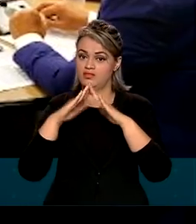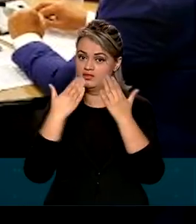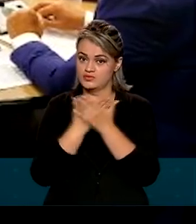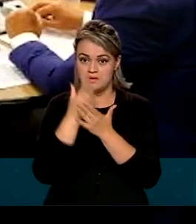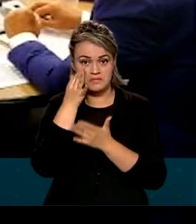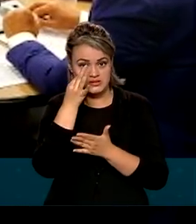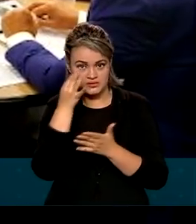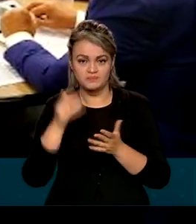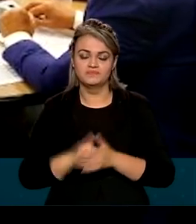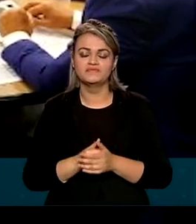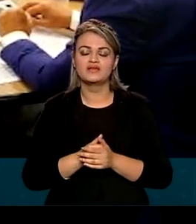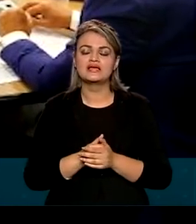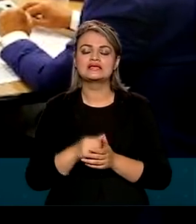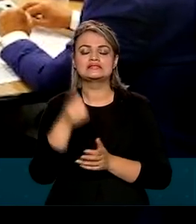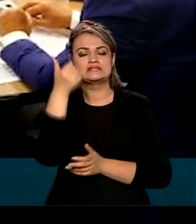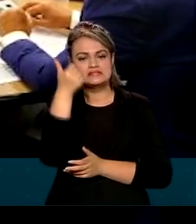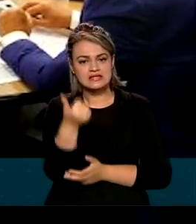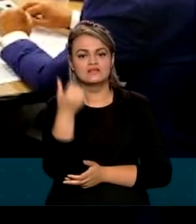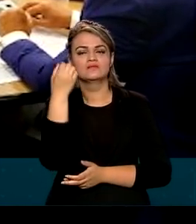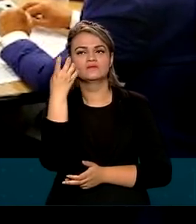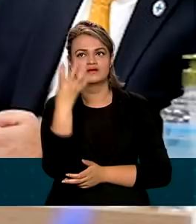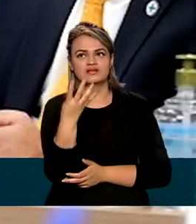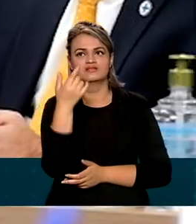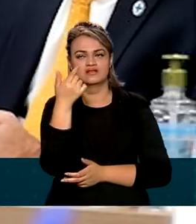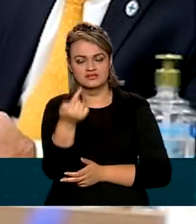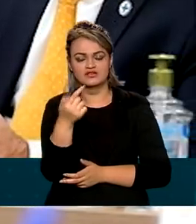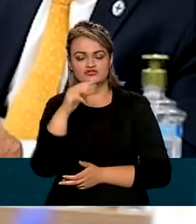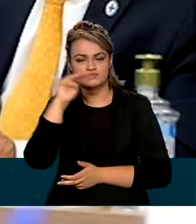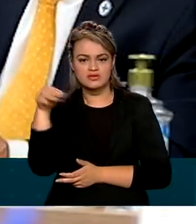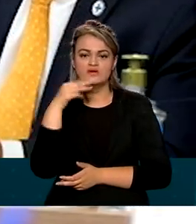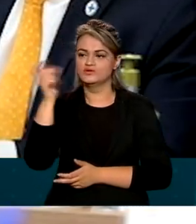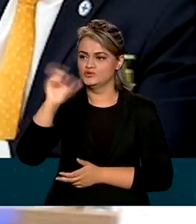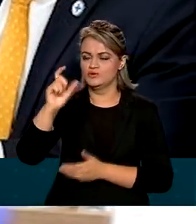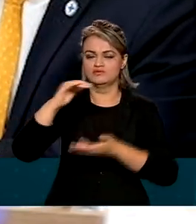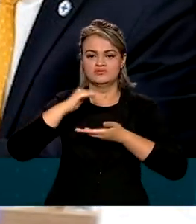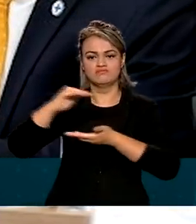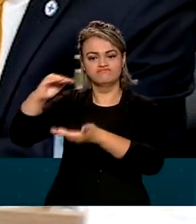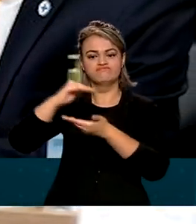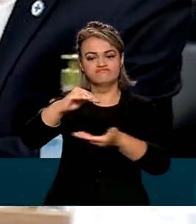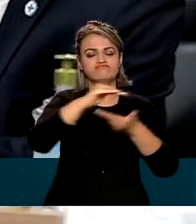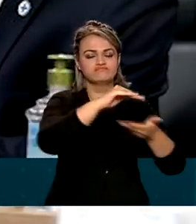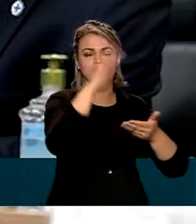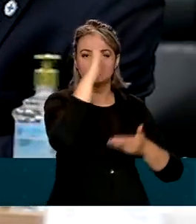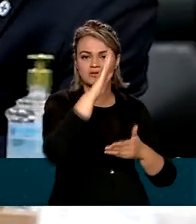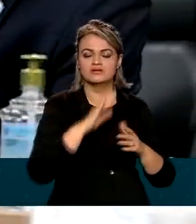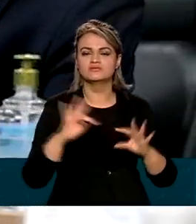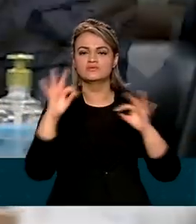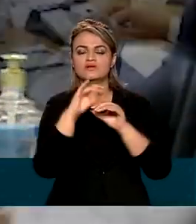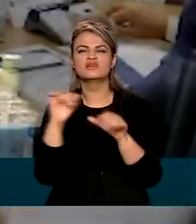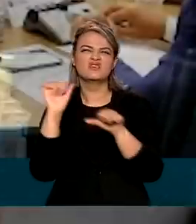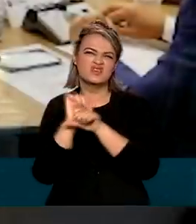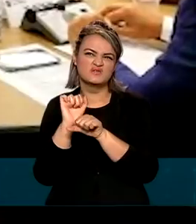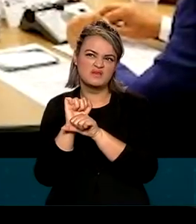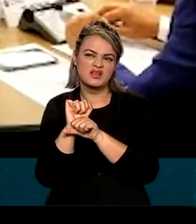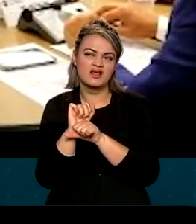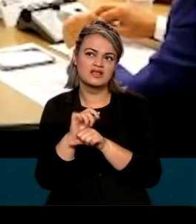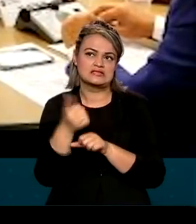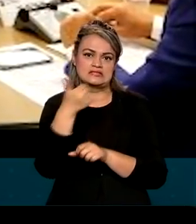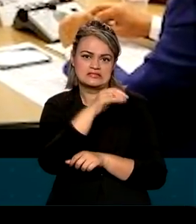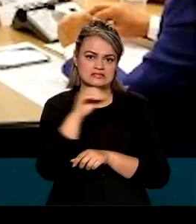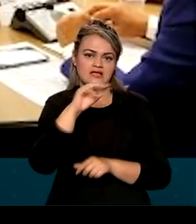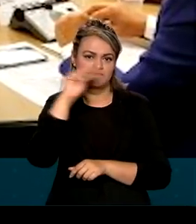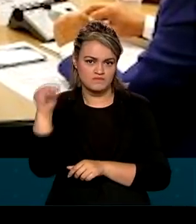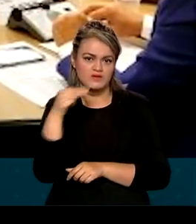Até o momento, mais de 147 milhões de doses já foram distribuídas em todo o Brasil e a previsão é de que mais 100 milhões